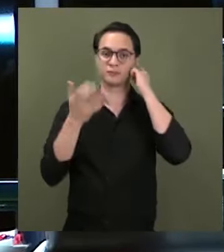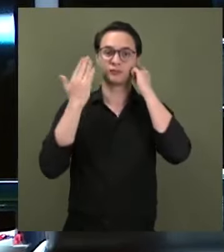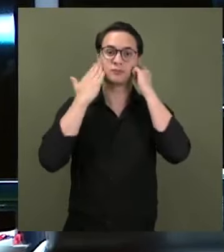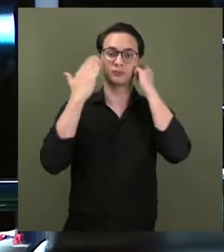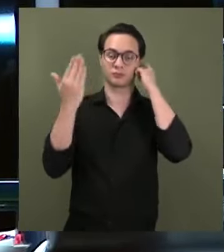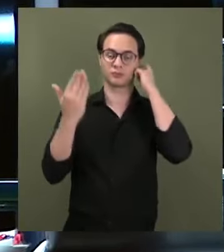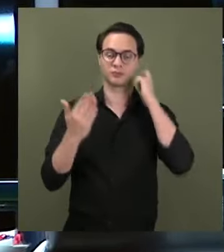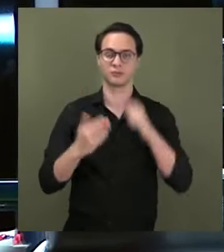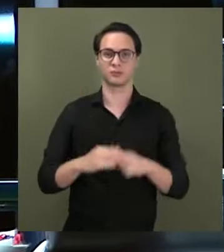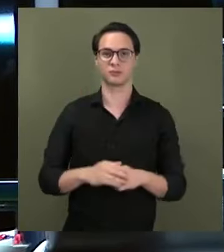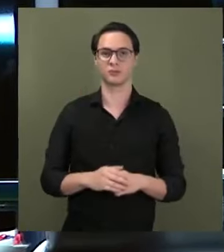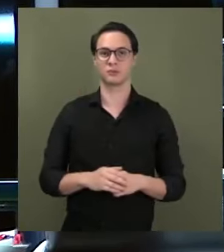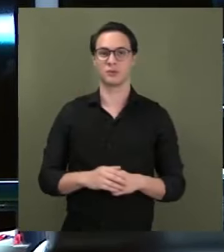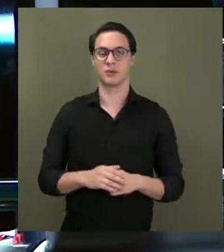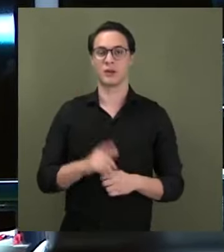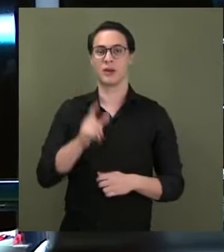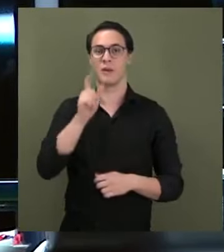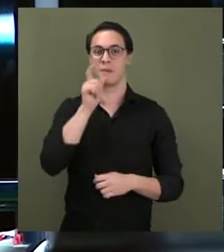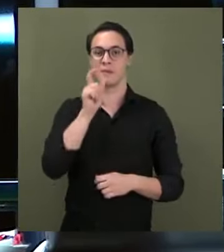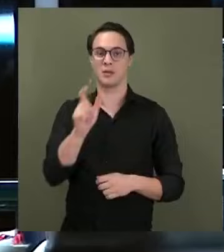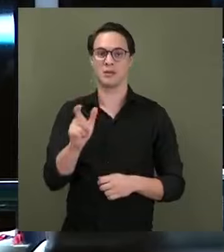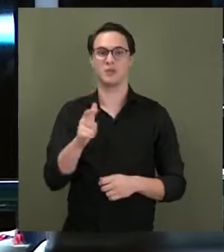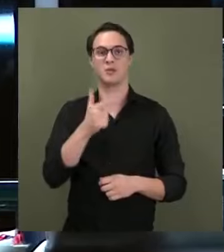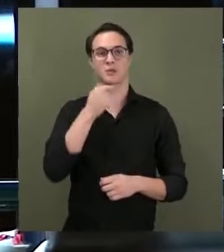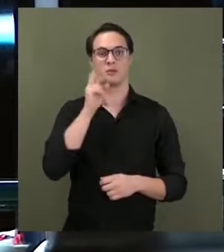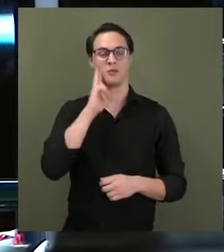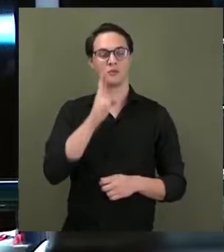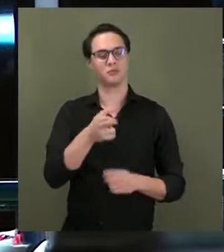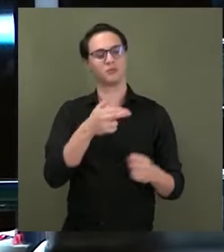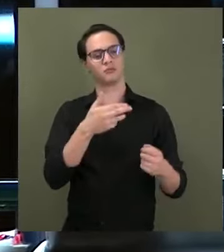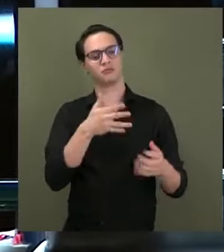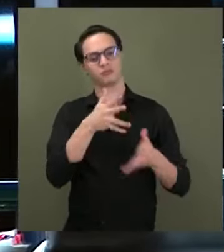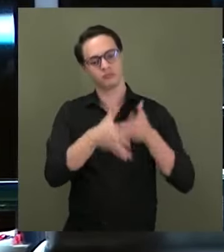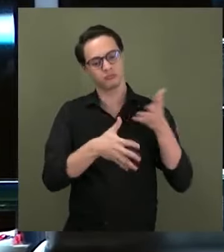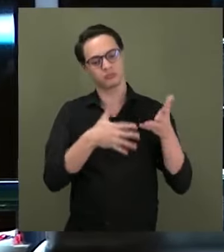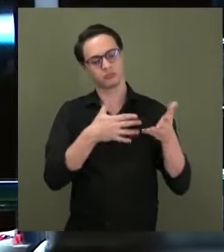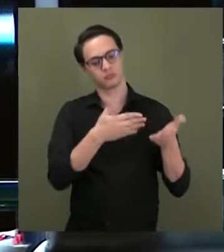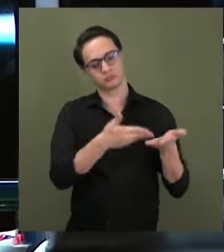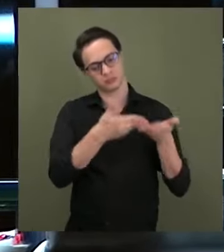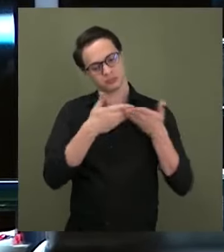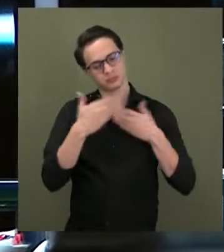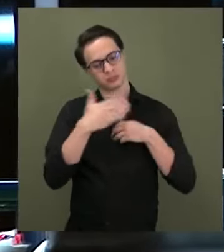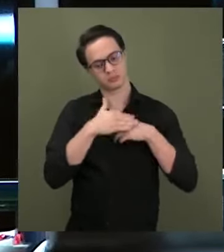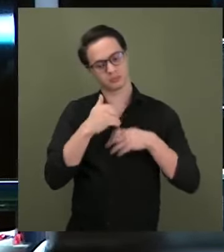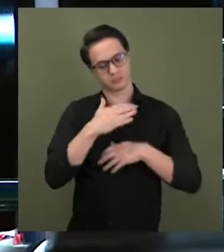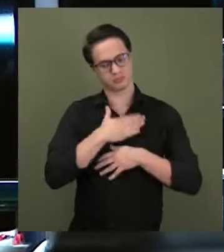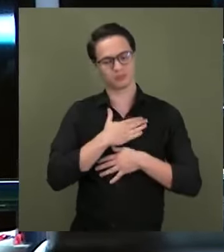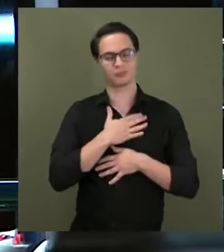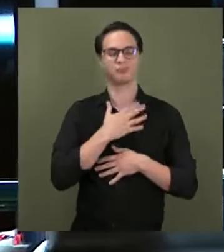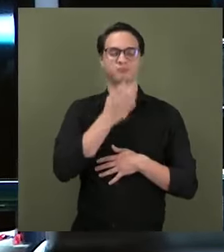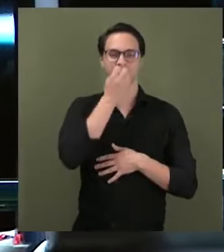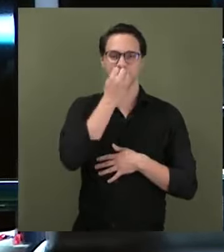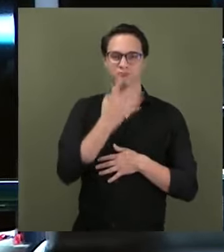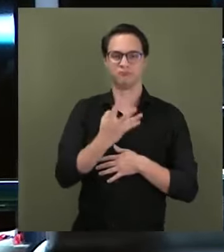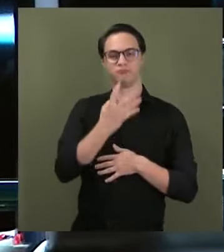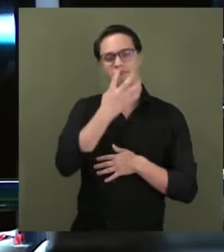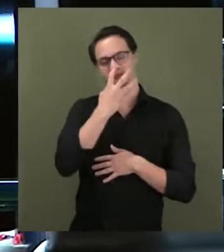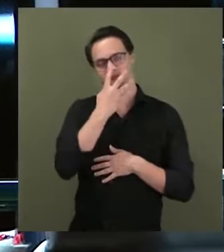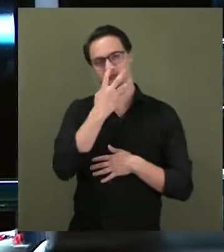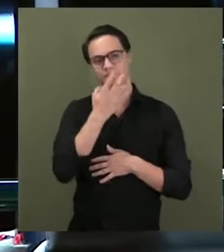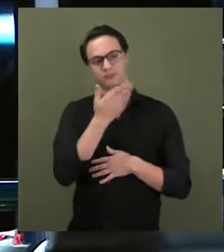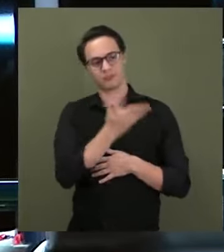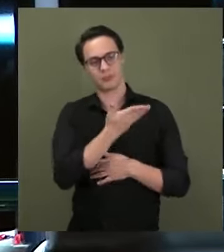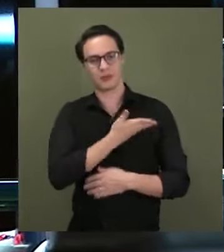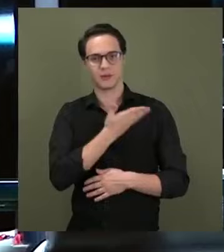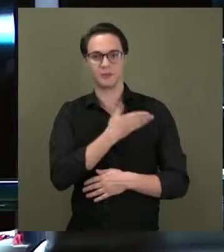muito as palavras de Vossa Excelência dirigidas a mim, especialmente. É muito bom ouvir de um colega de Parlamento, de um